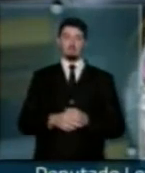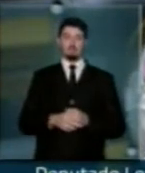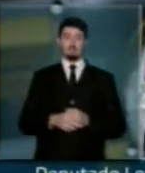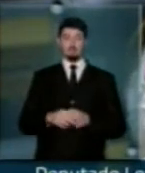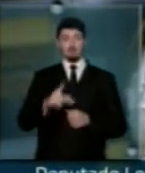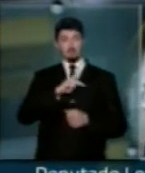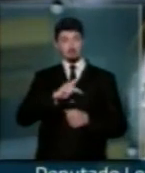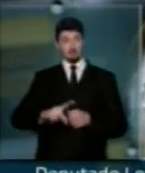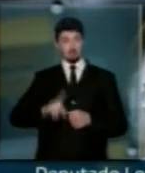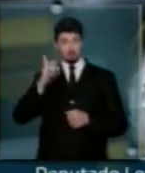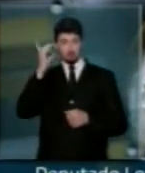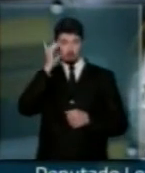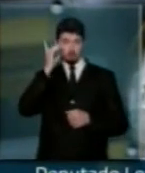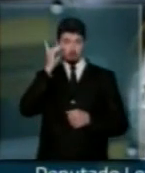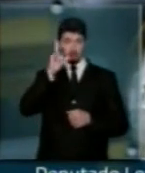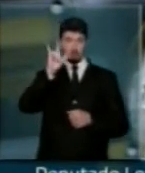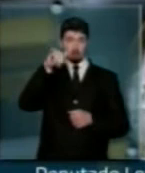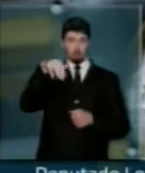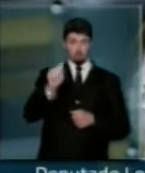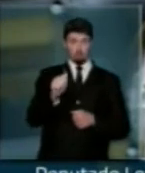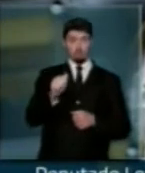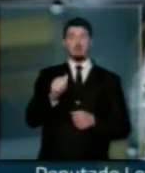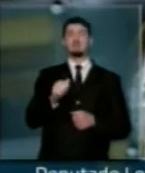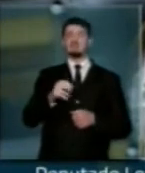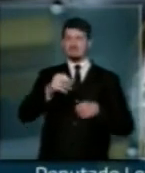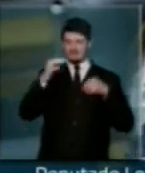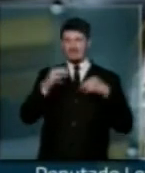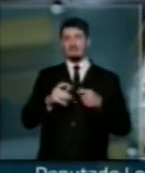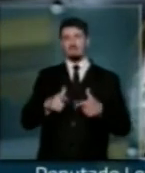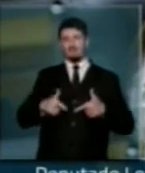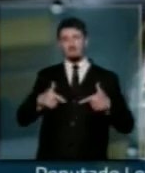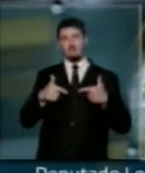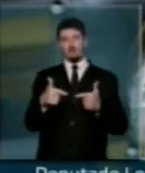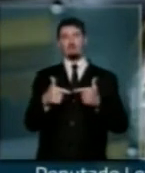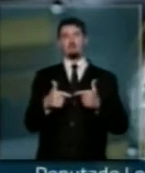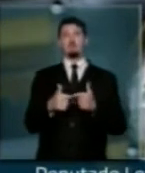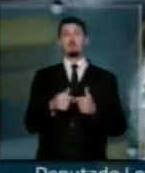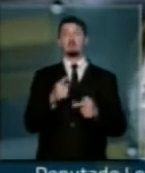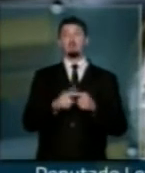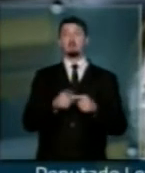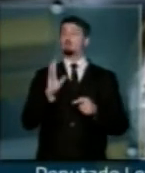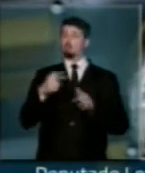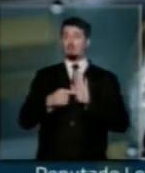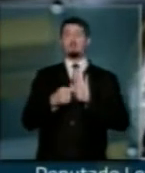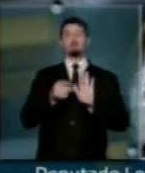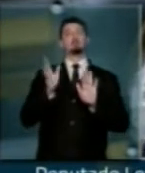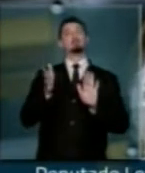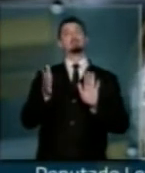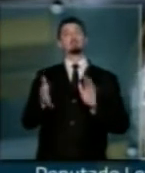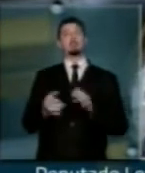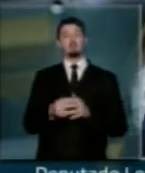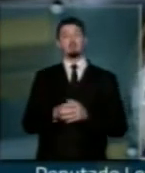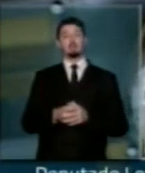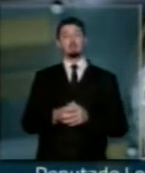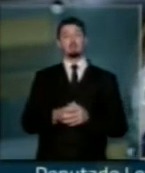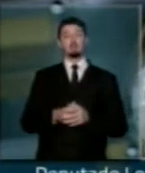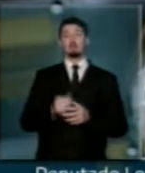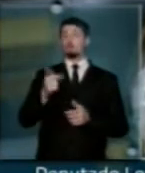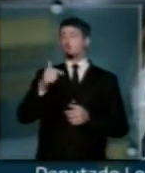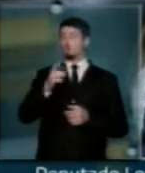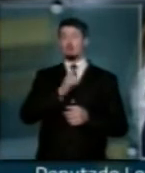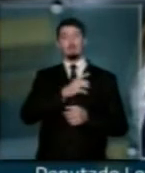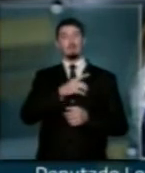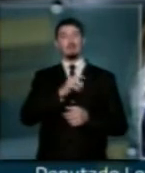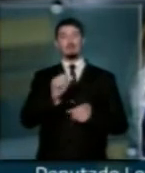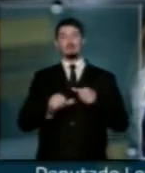presidenta Dilma, com certeza, enfrentará, porque já deu demonstração, de que não tem medo